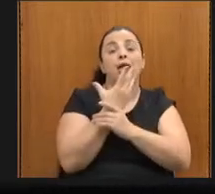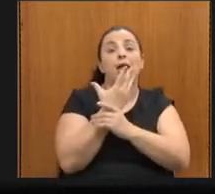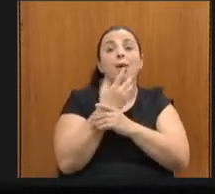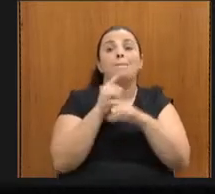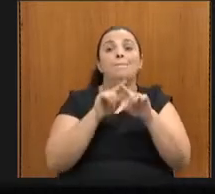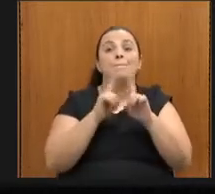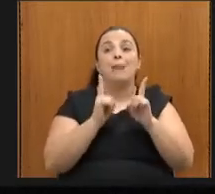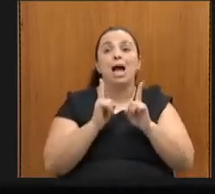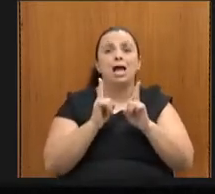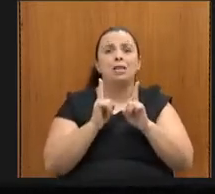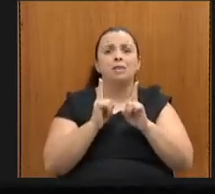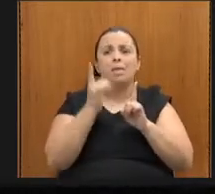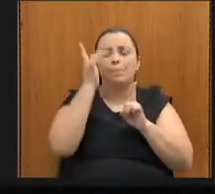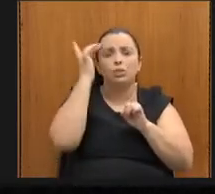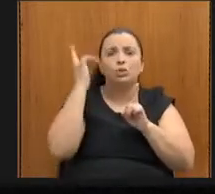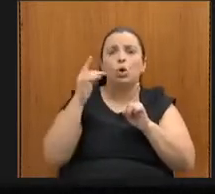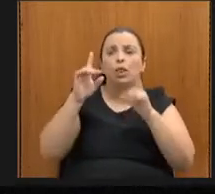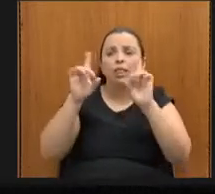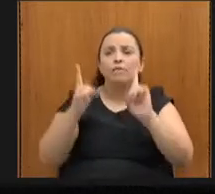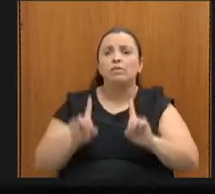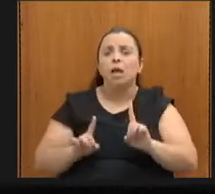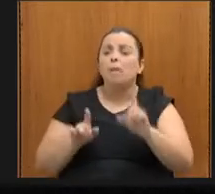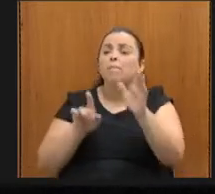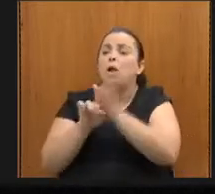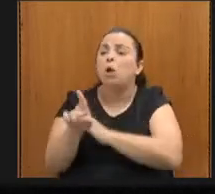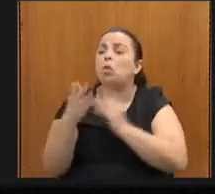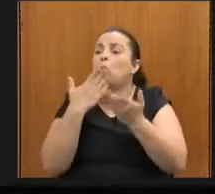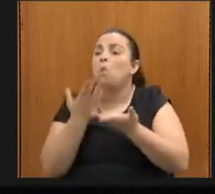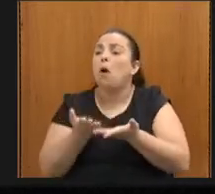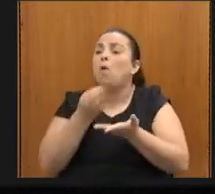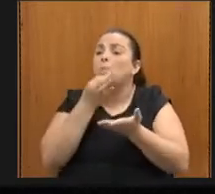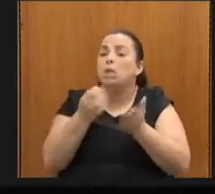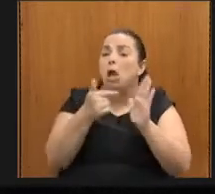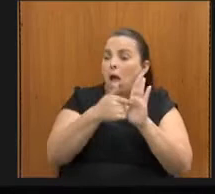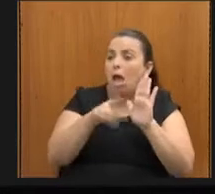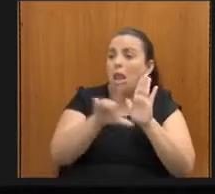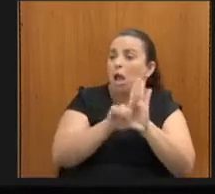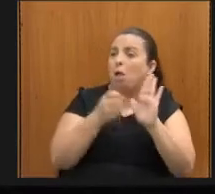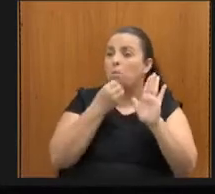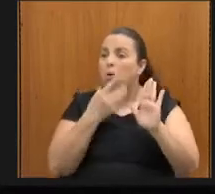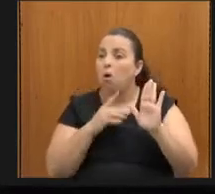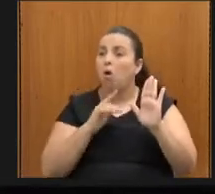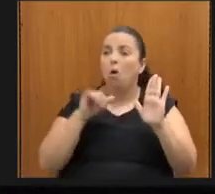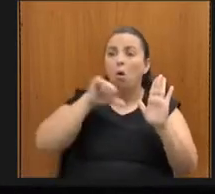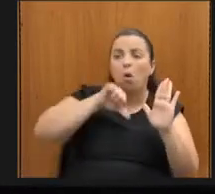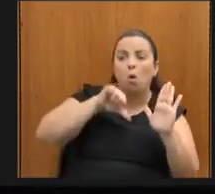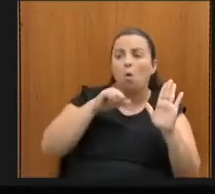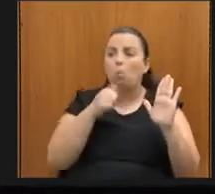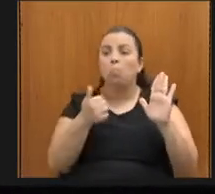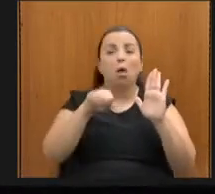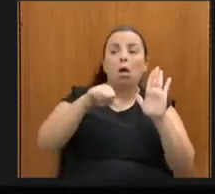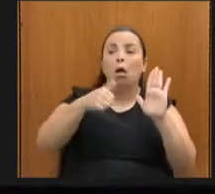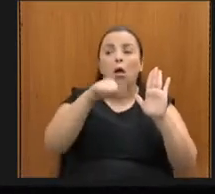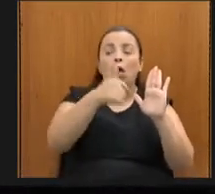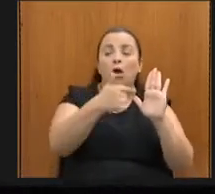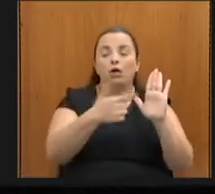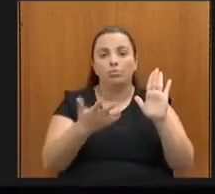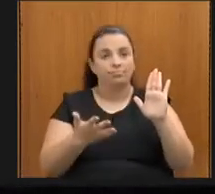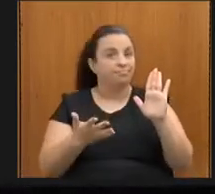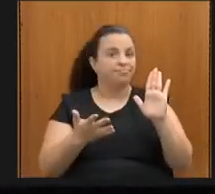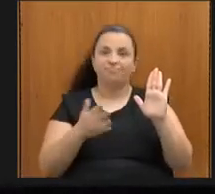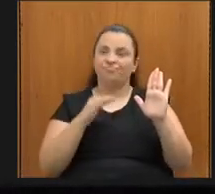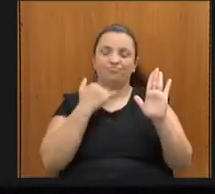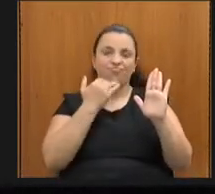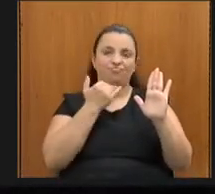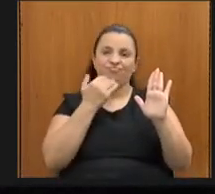são procuradas para dar a sua opinião se aquela lei vai ter um resultado prático, objetivo e permanente para ela.